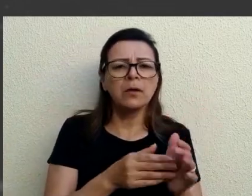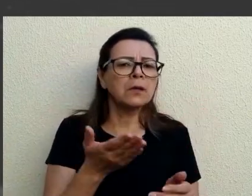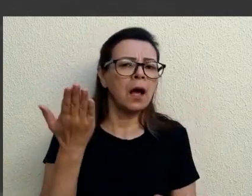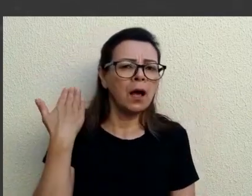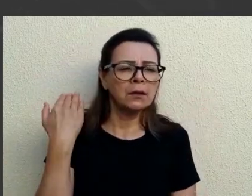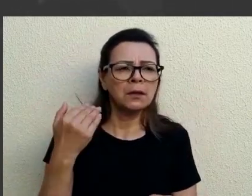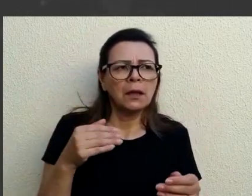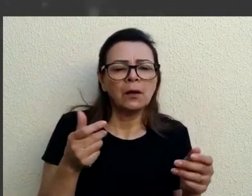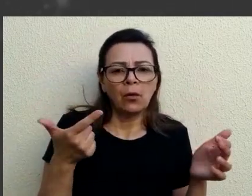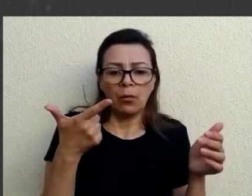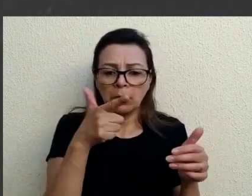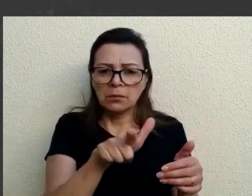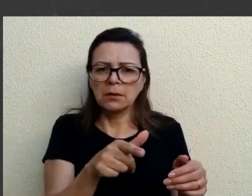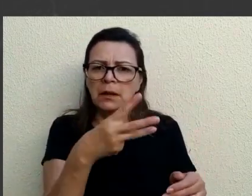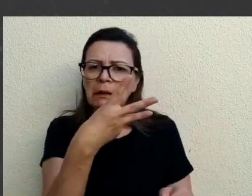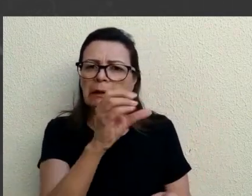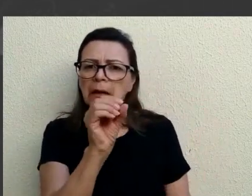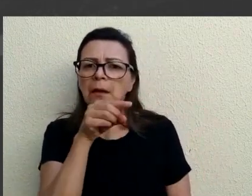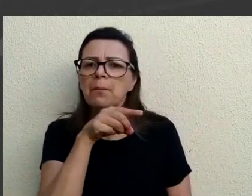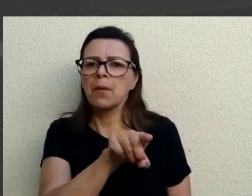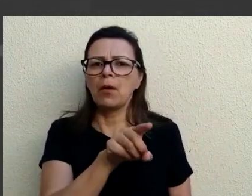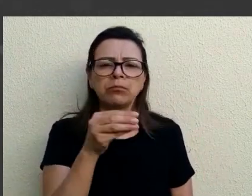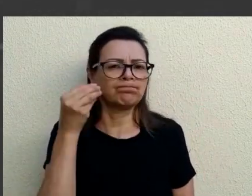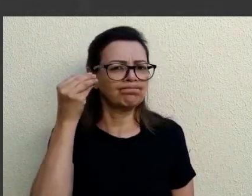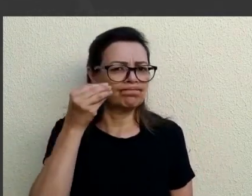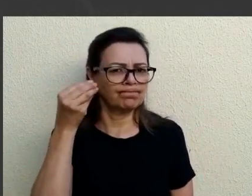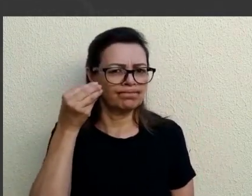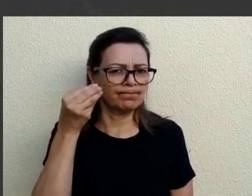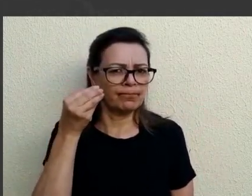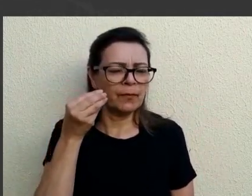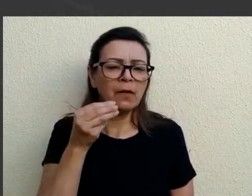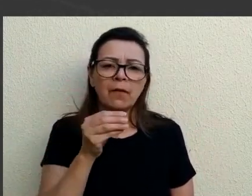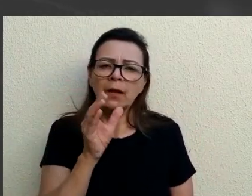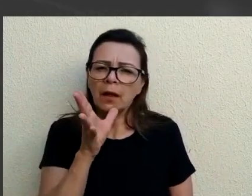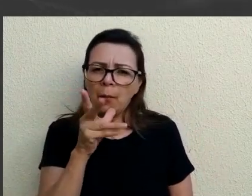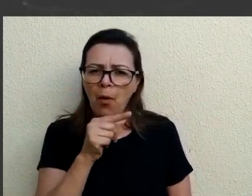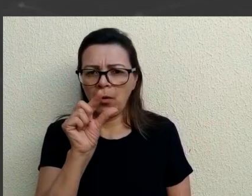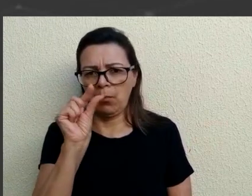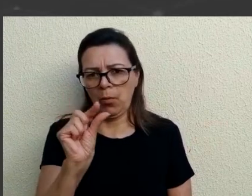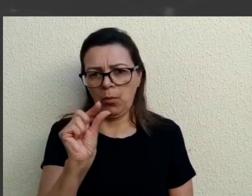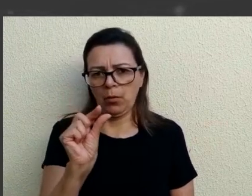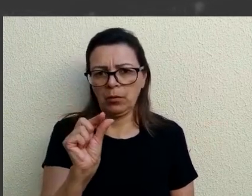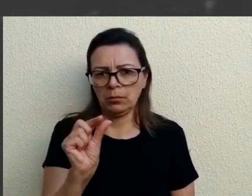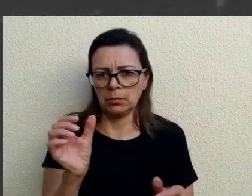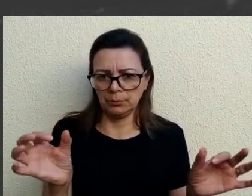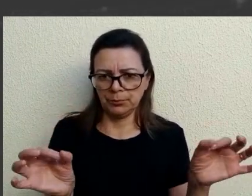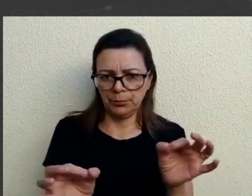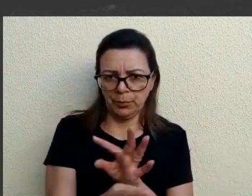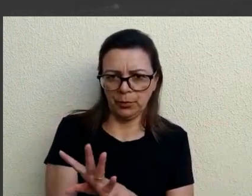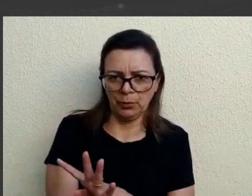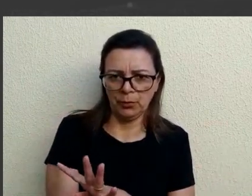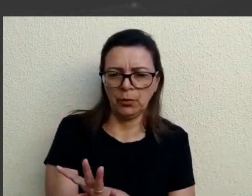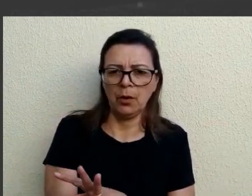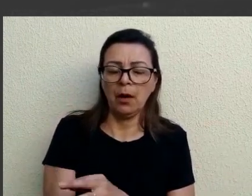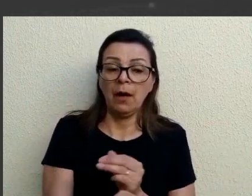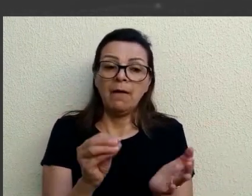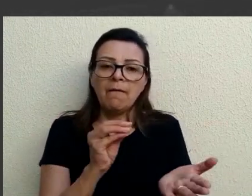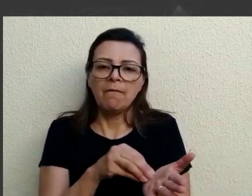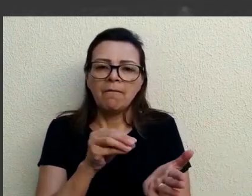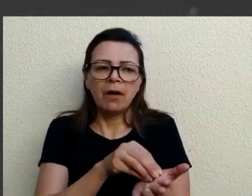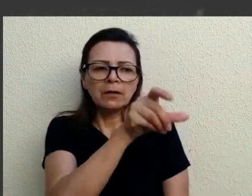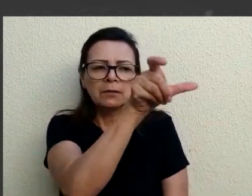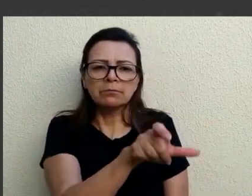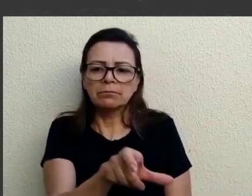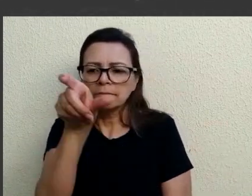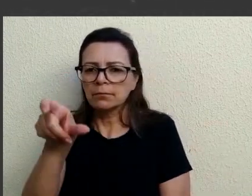30 mil testes ao longo dos meses. Isso vai demorar um pouco para fechar 30 mil testes porque é muita coisa e a gente não tem